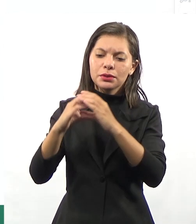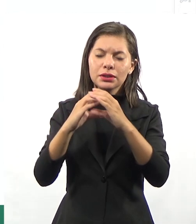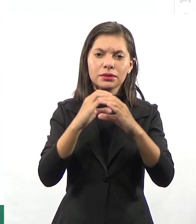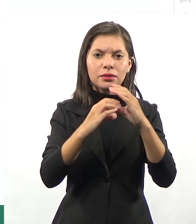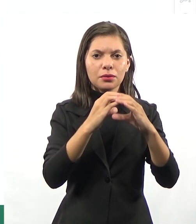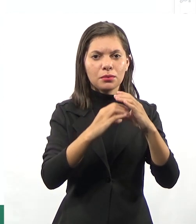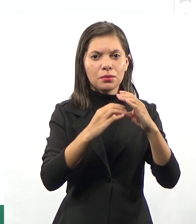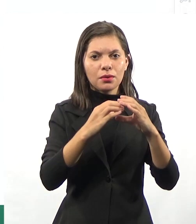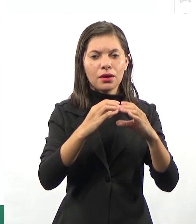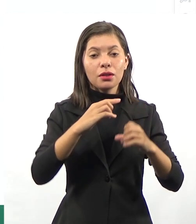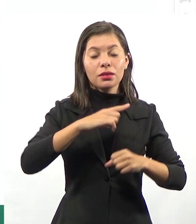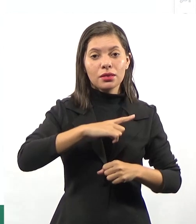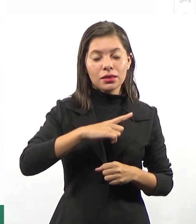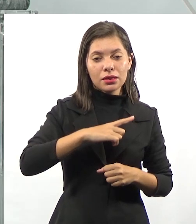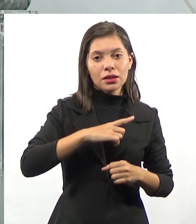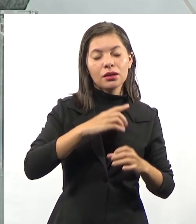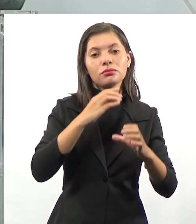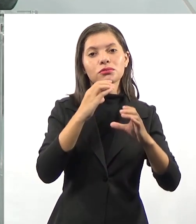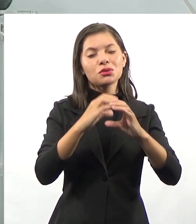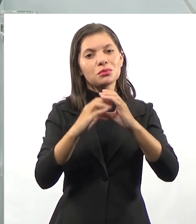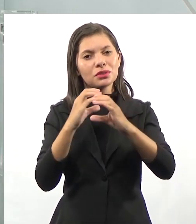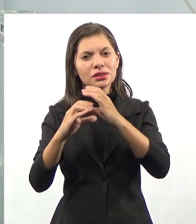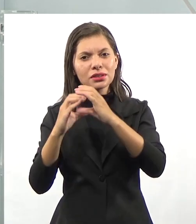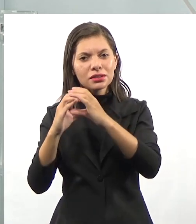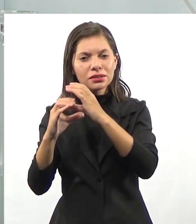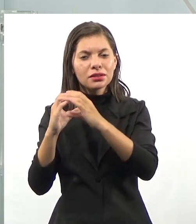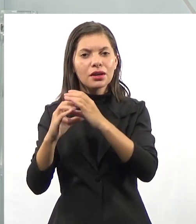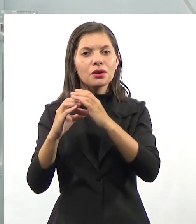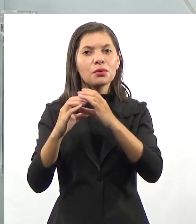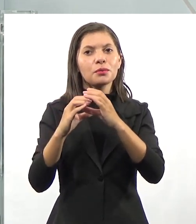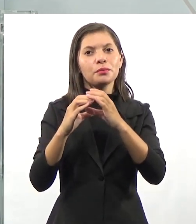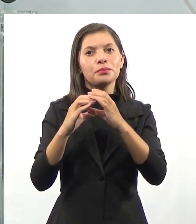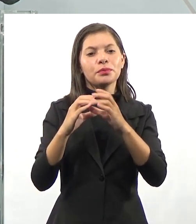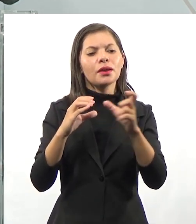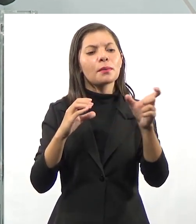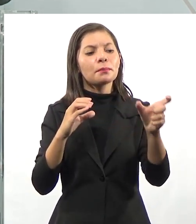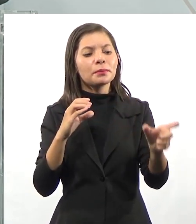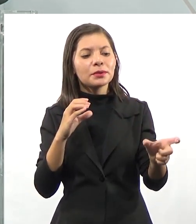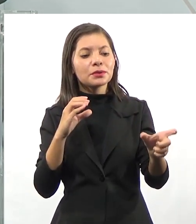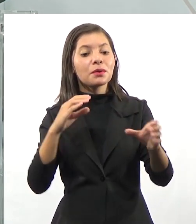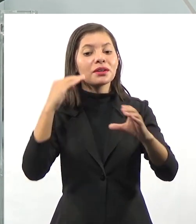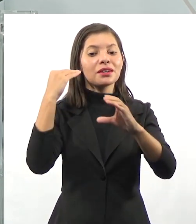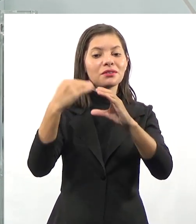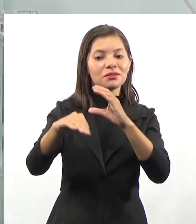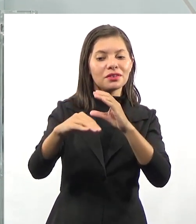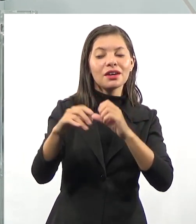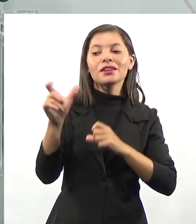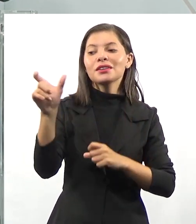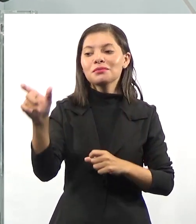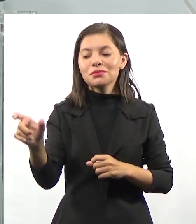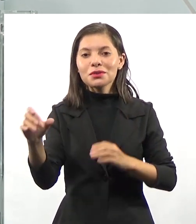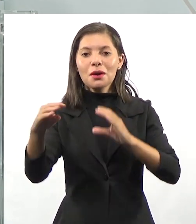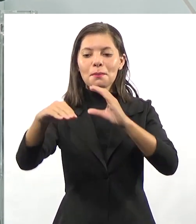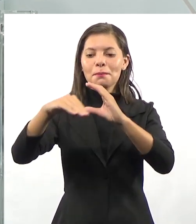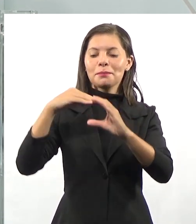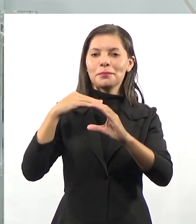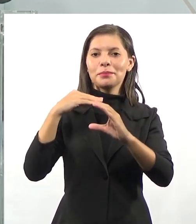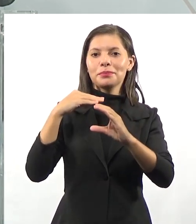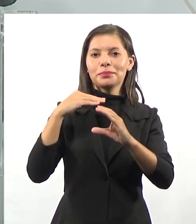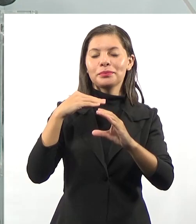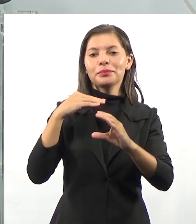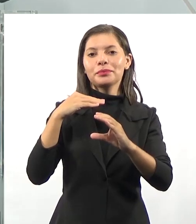tenho uma comunicação, essa comunicação vai envolver o emissor e o receptor. Mas para que a mensagem